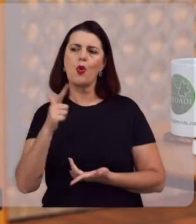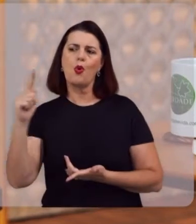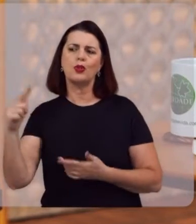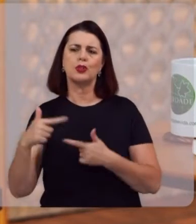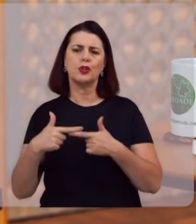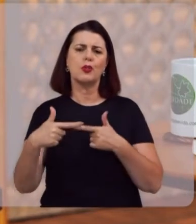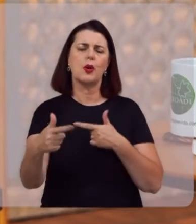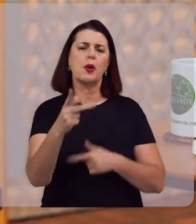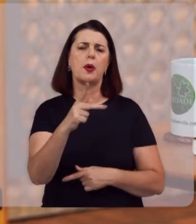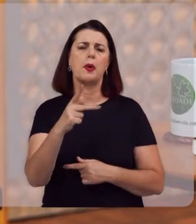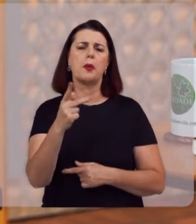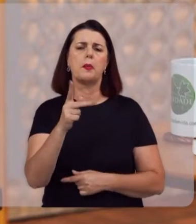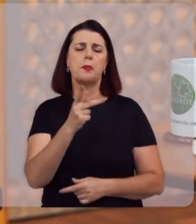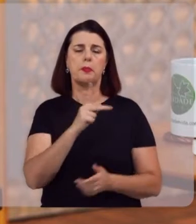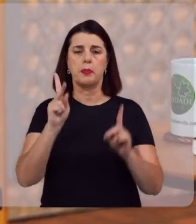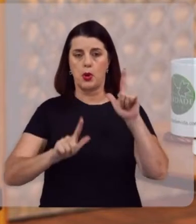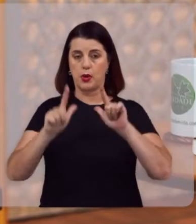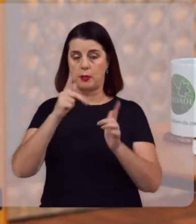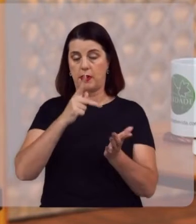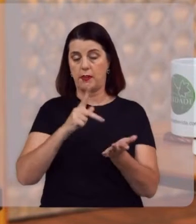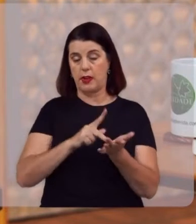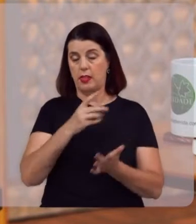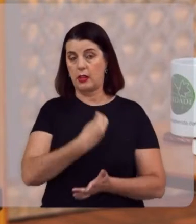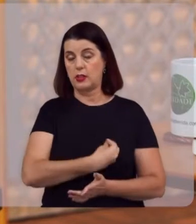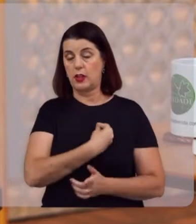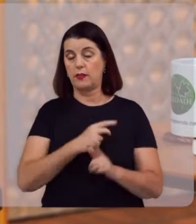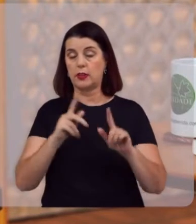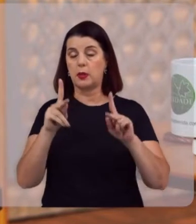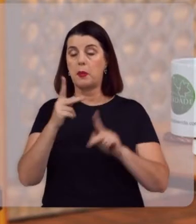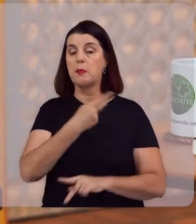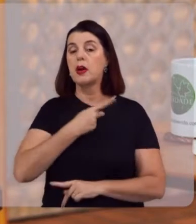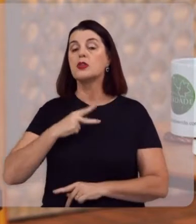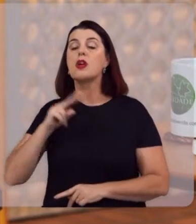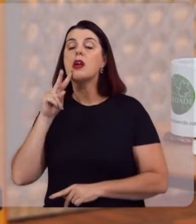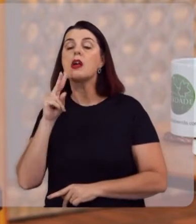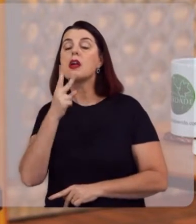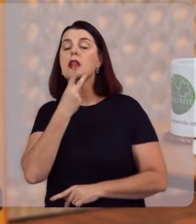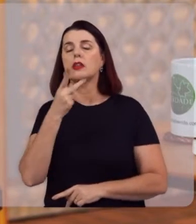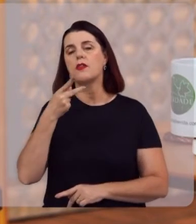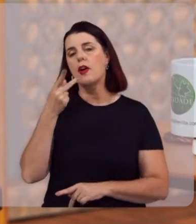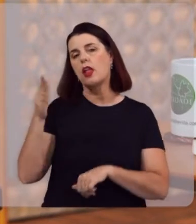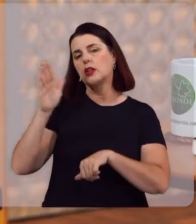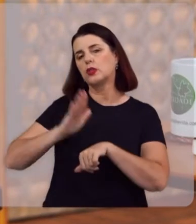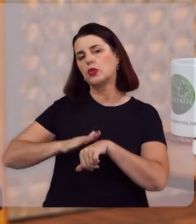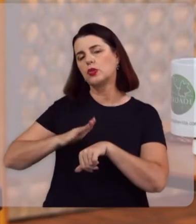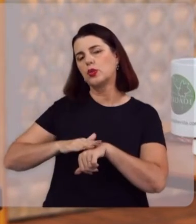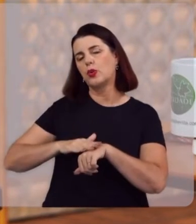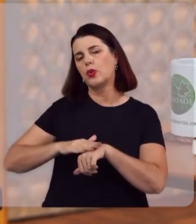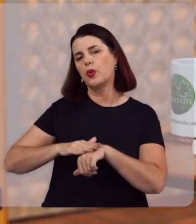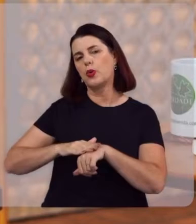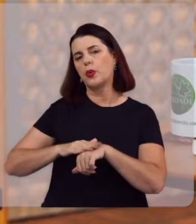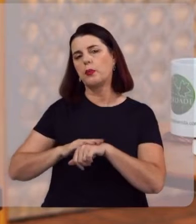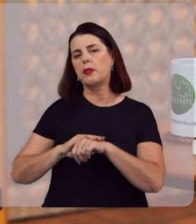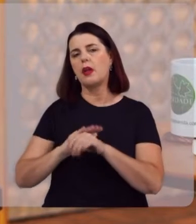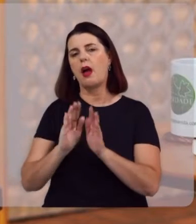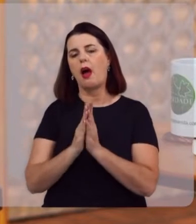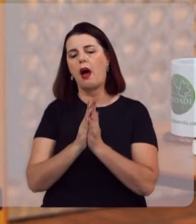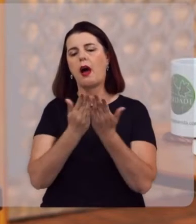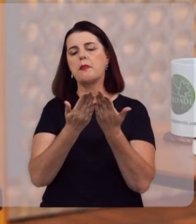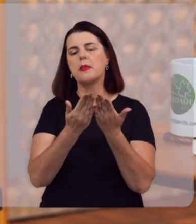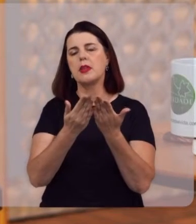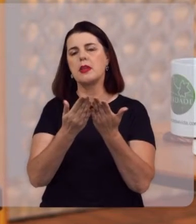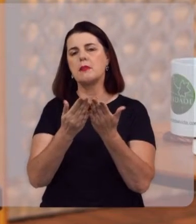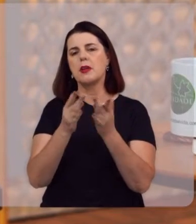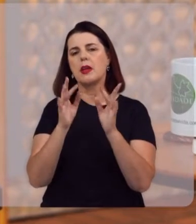continua daqui a pouquinho com o nosso programa Verdade e Vida, reverendo Hernandes Dias Lopes, trazendo a mensagem da parte do Senhor, a